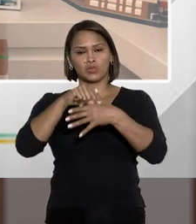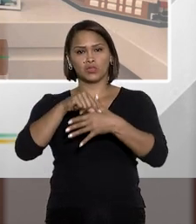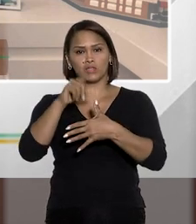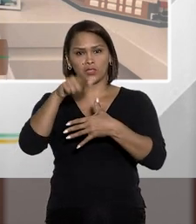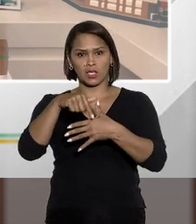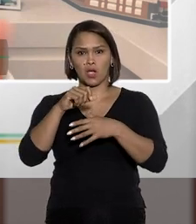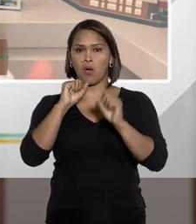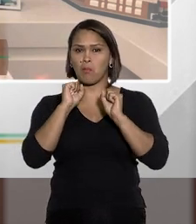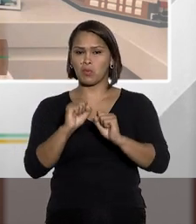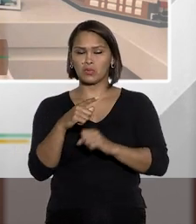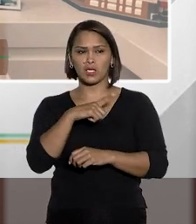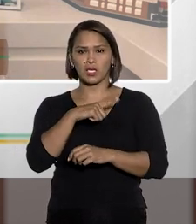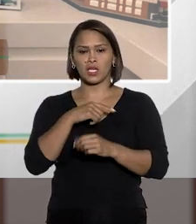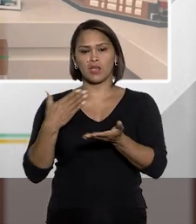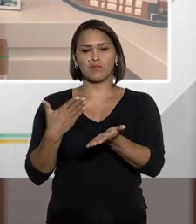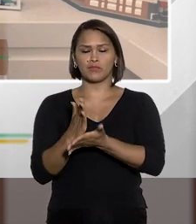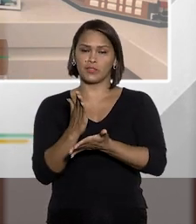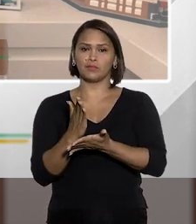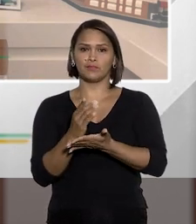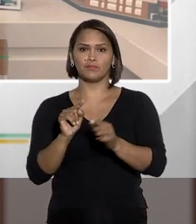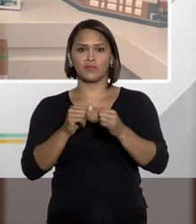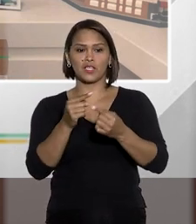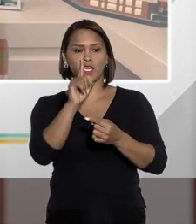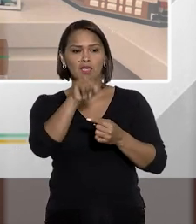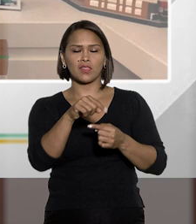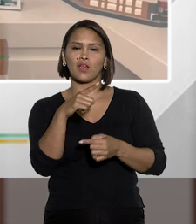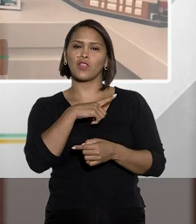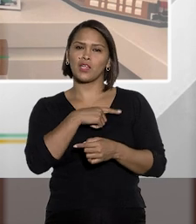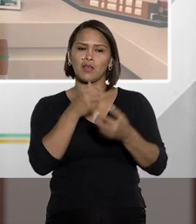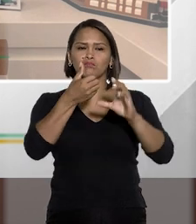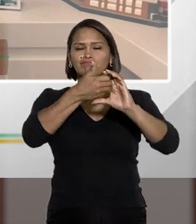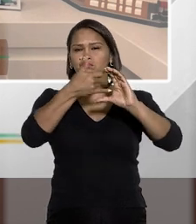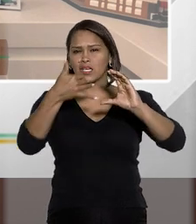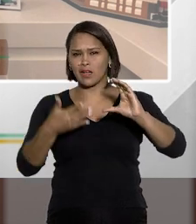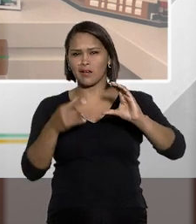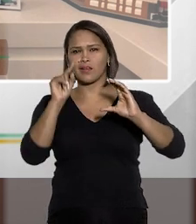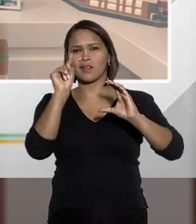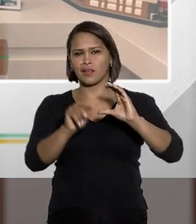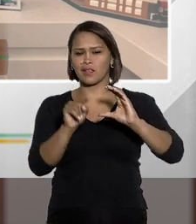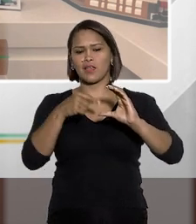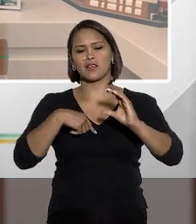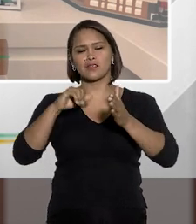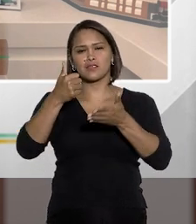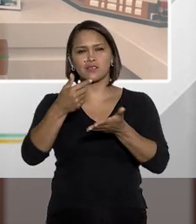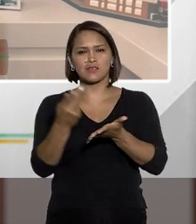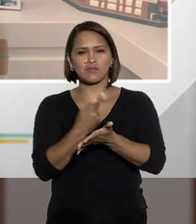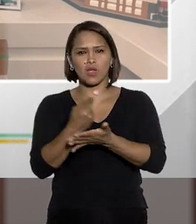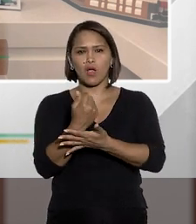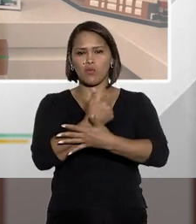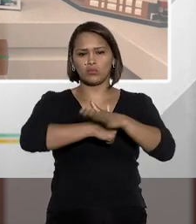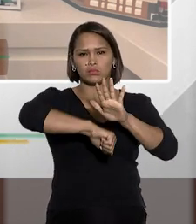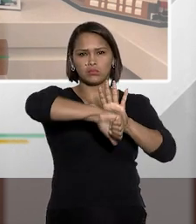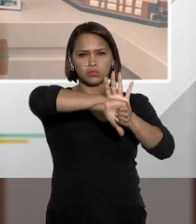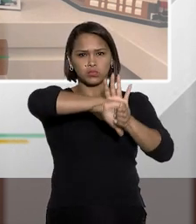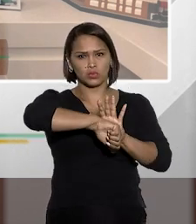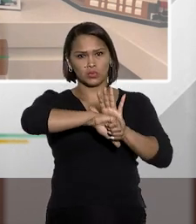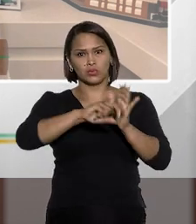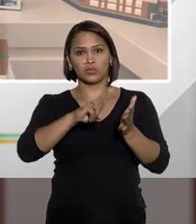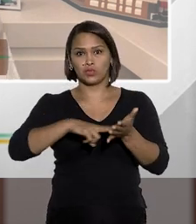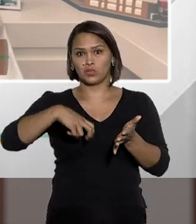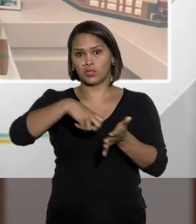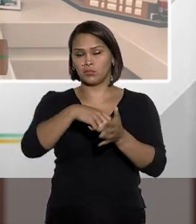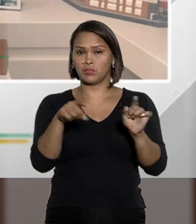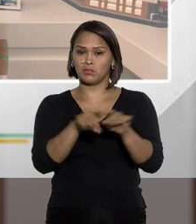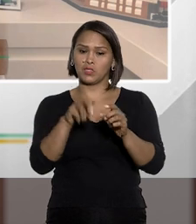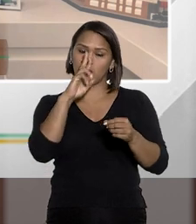ele abusa do poder que lhe foi conferido. Então aí teremos caracterizado esse delito de abuso de autoridade,